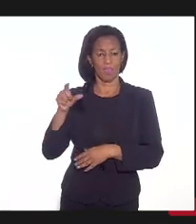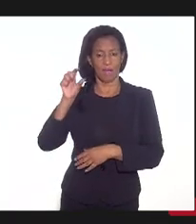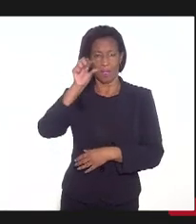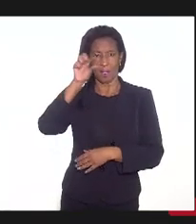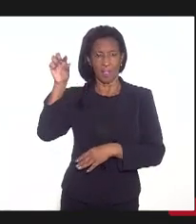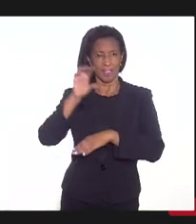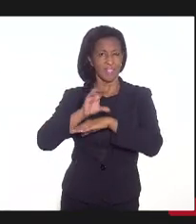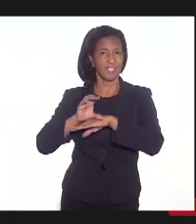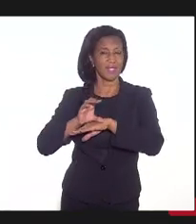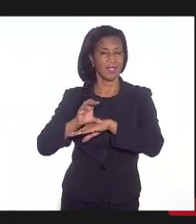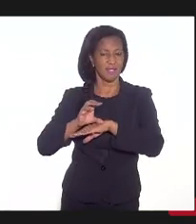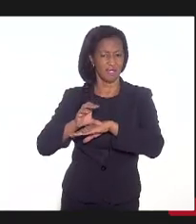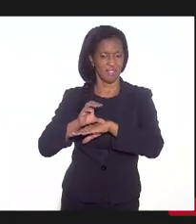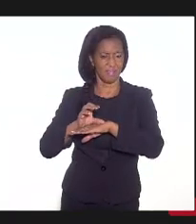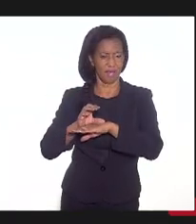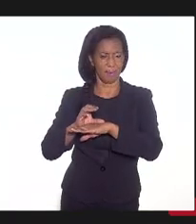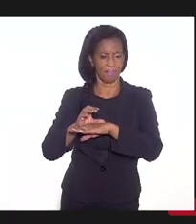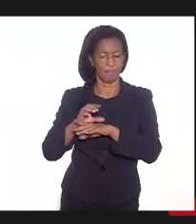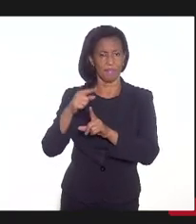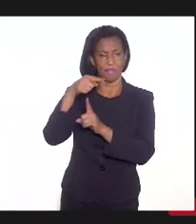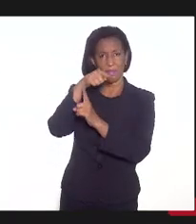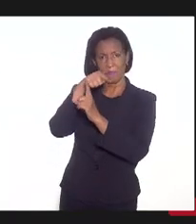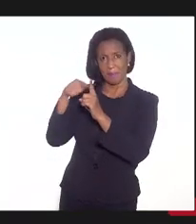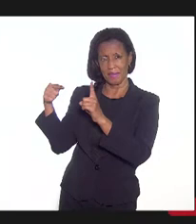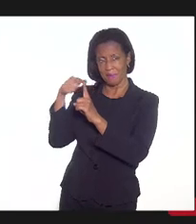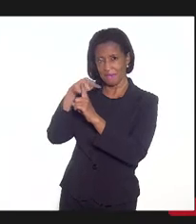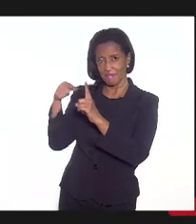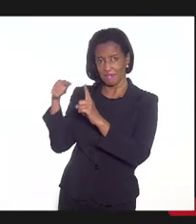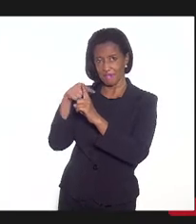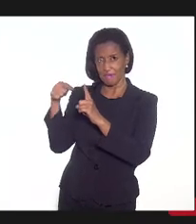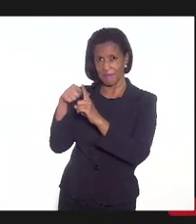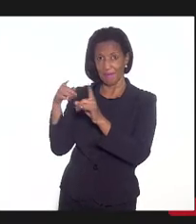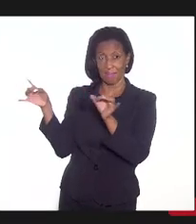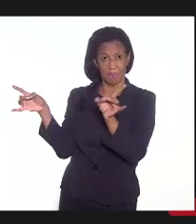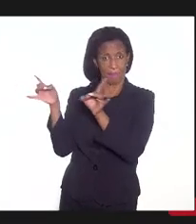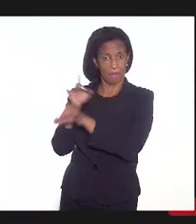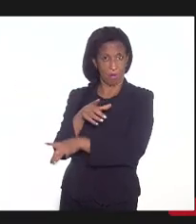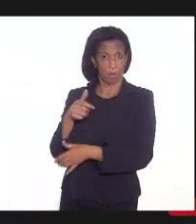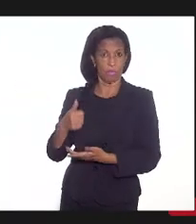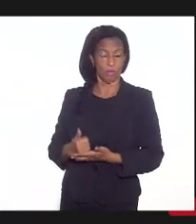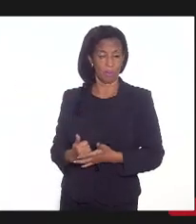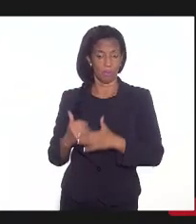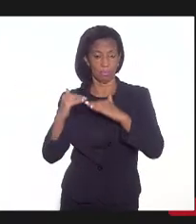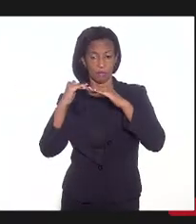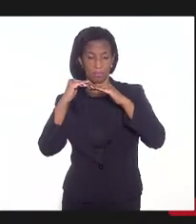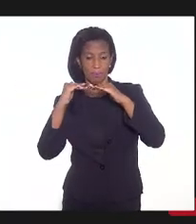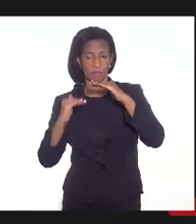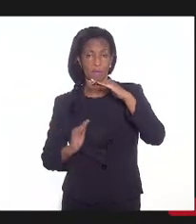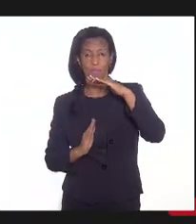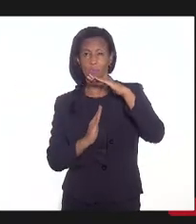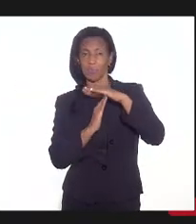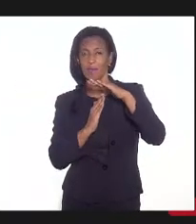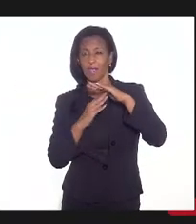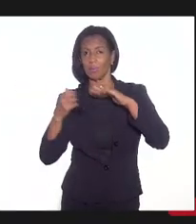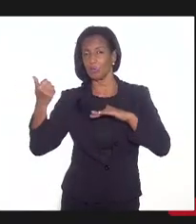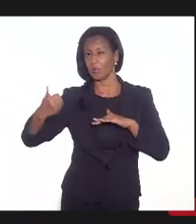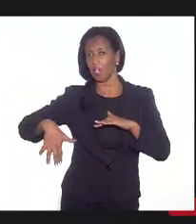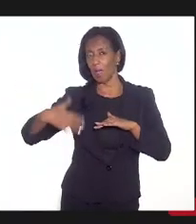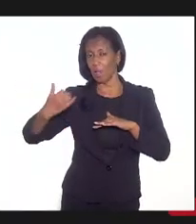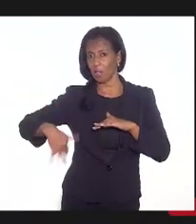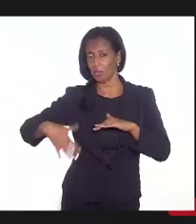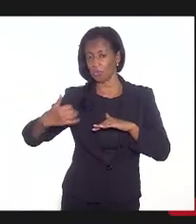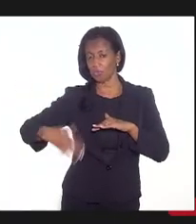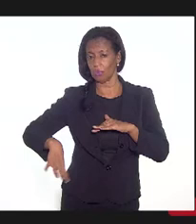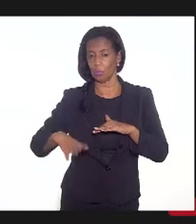boa parte, metade, já tem parcialmente executada e apenas o teto de gastos que ainda